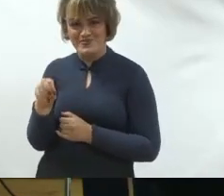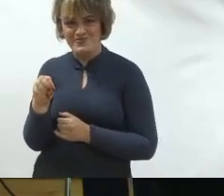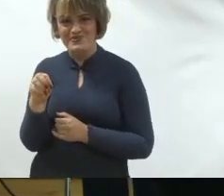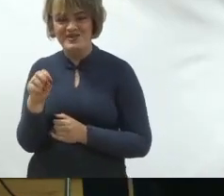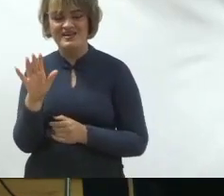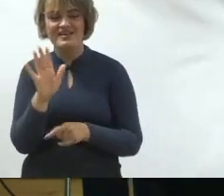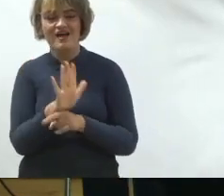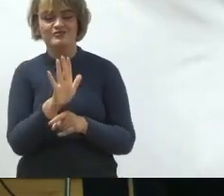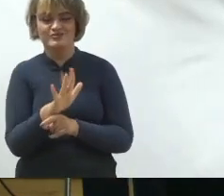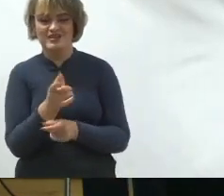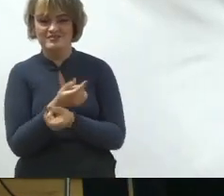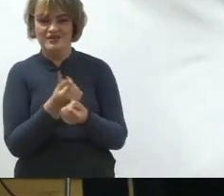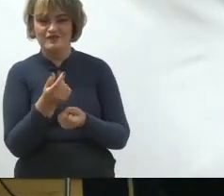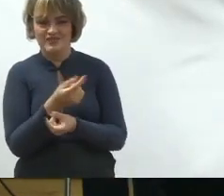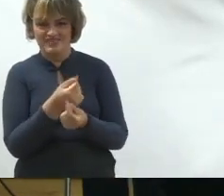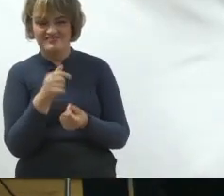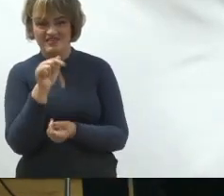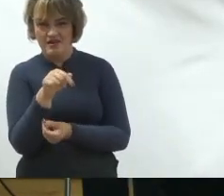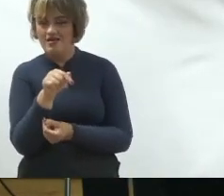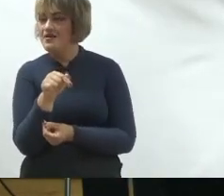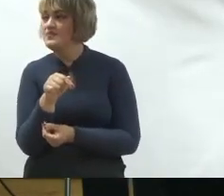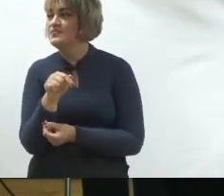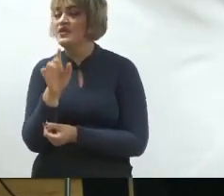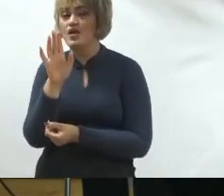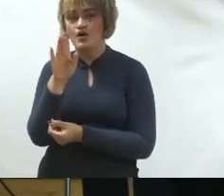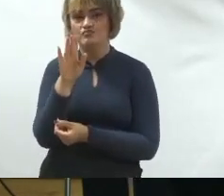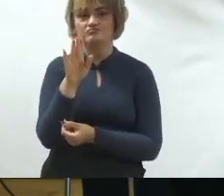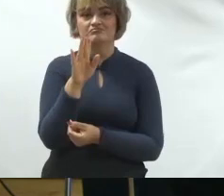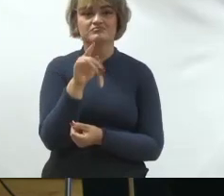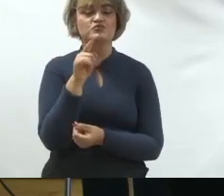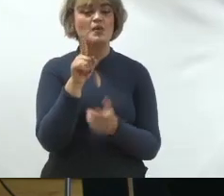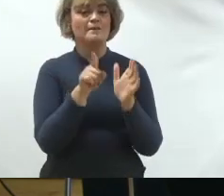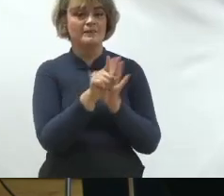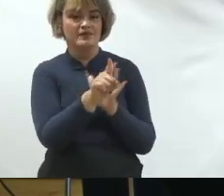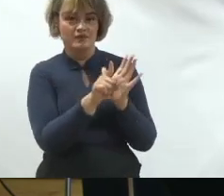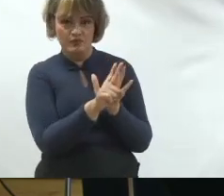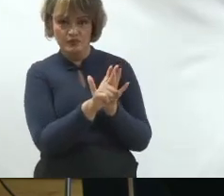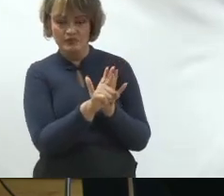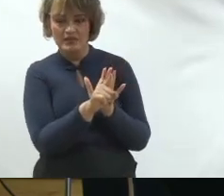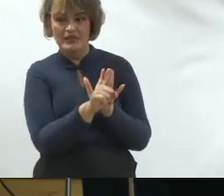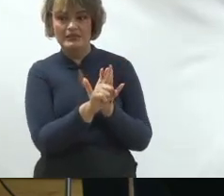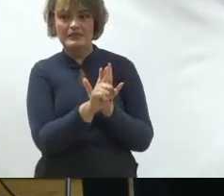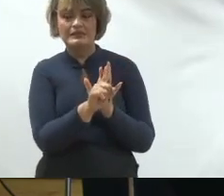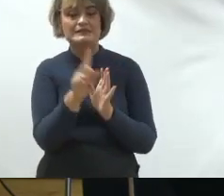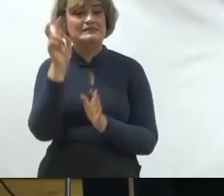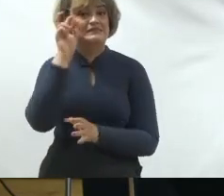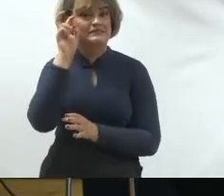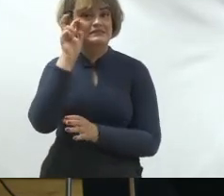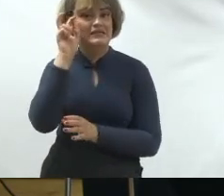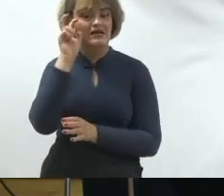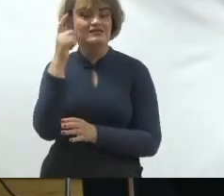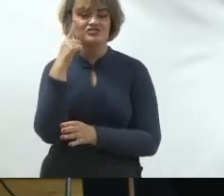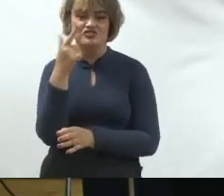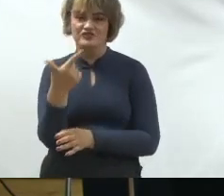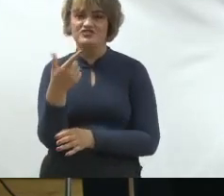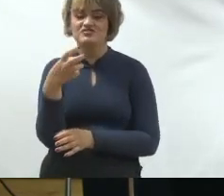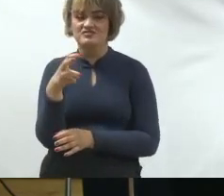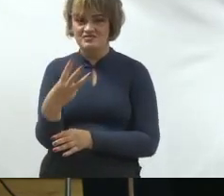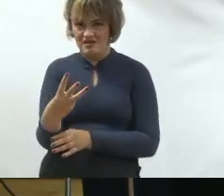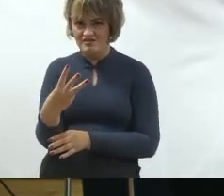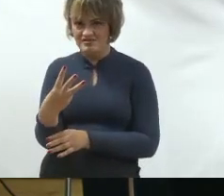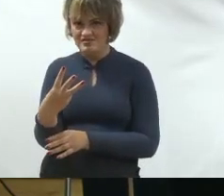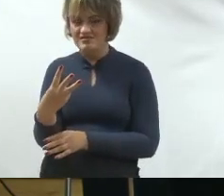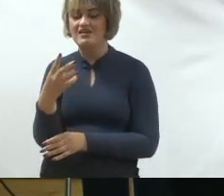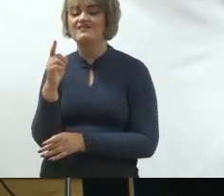nosso tesoureiro nacional dos republicanos olha Joselaine vamos deixar essa sua pergunta então para a próxima quinta-feira dia 23 porque nós vamos ter o